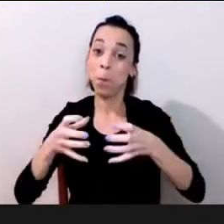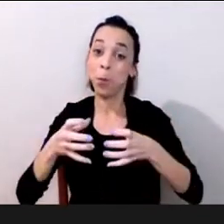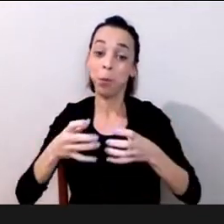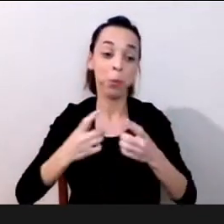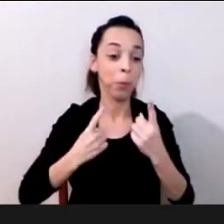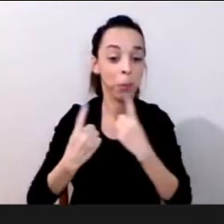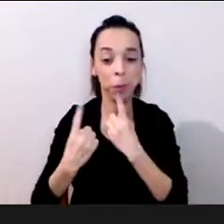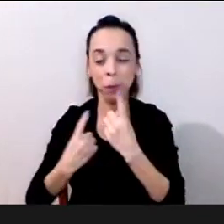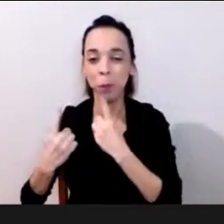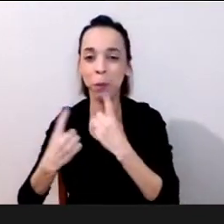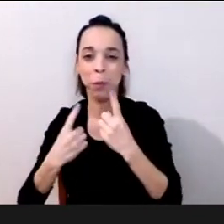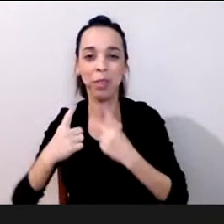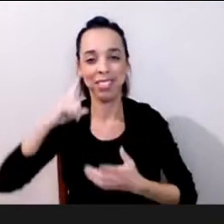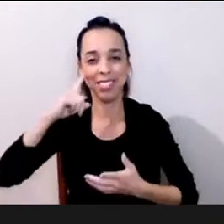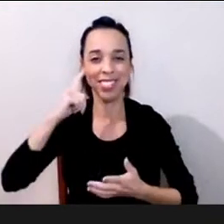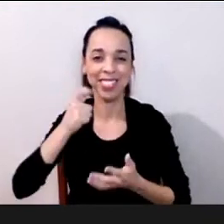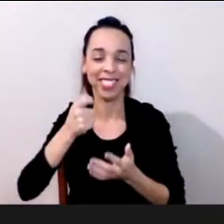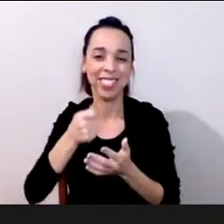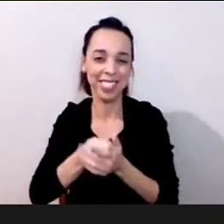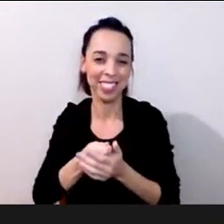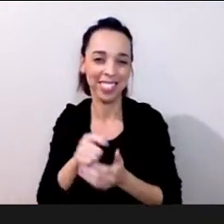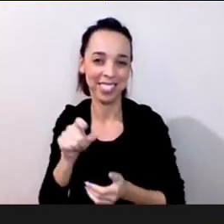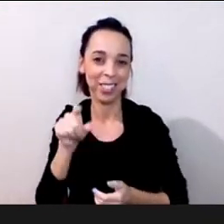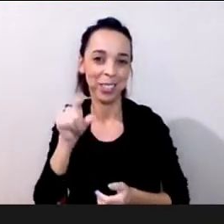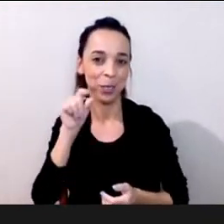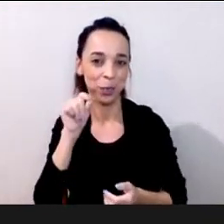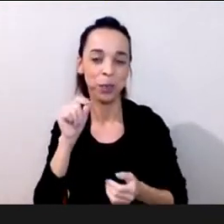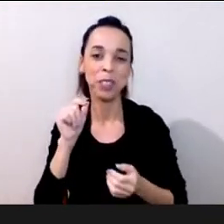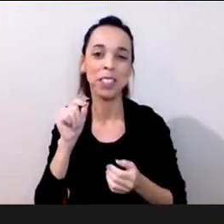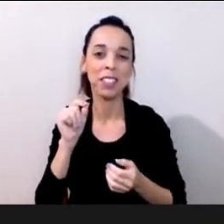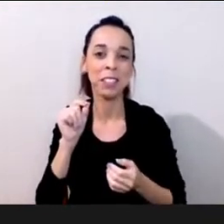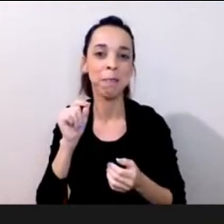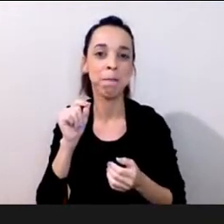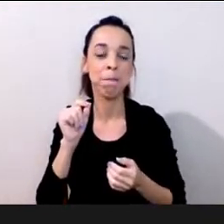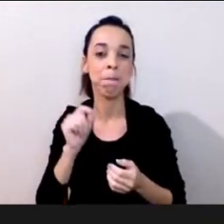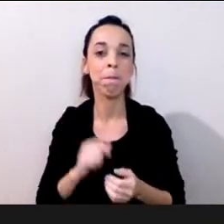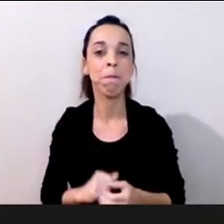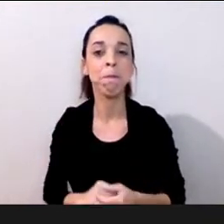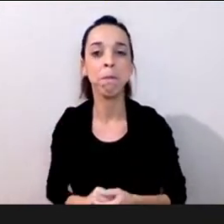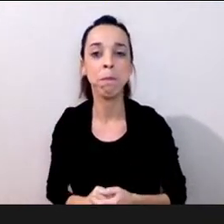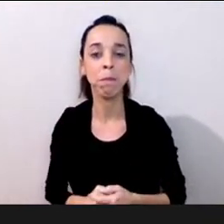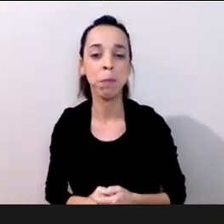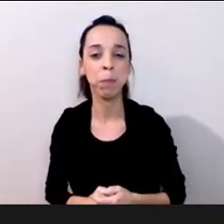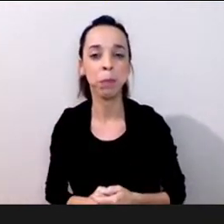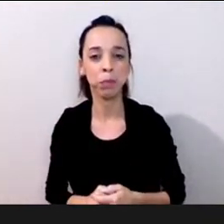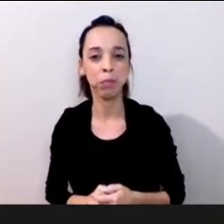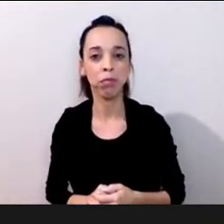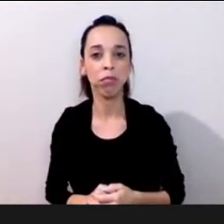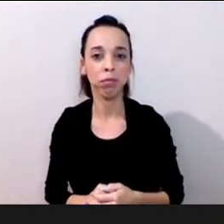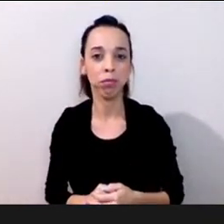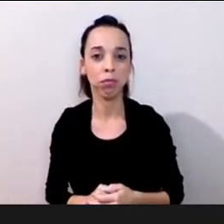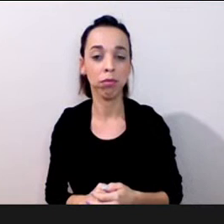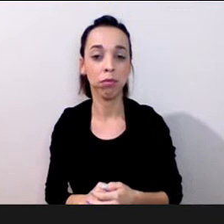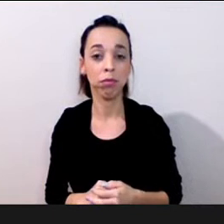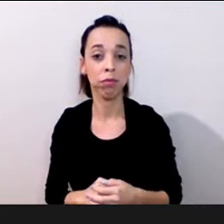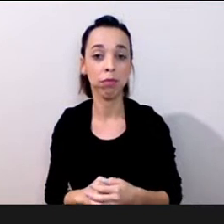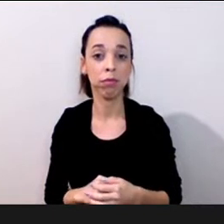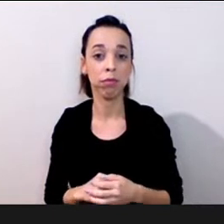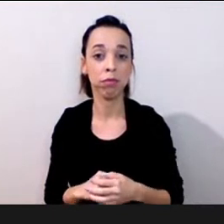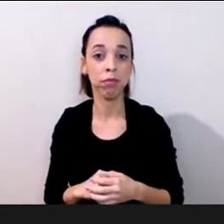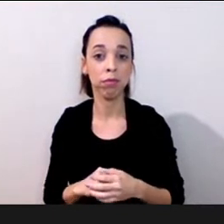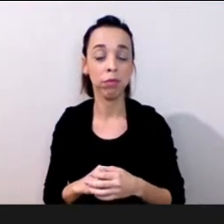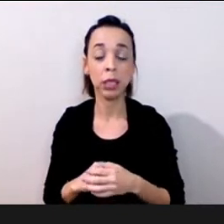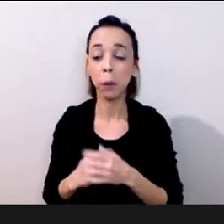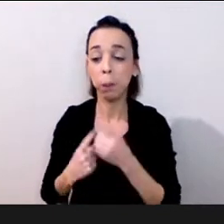mas o que eu fico pensando é acho que a gente tem escolhas já bastante alinhadas com as necessidades e demandas desse